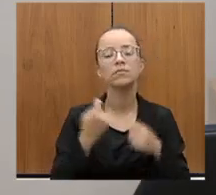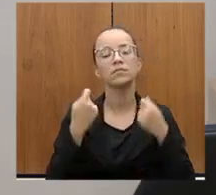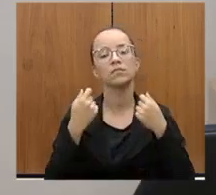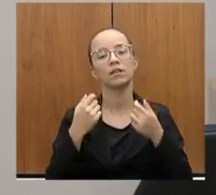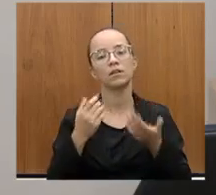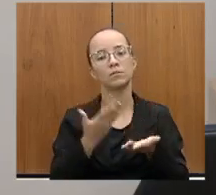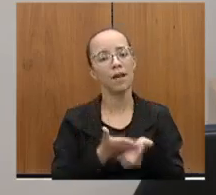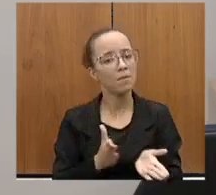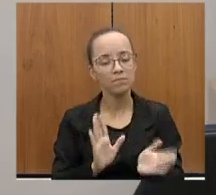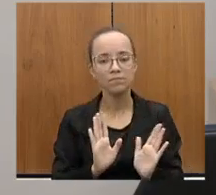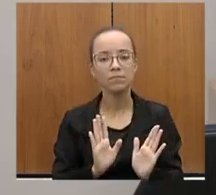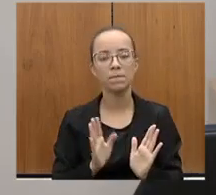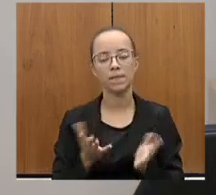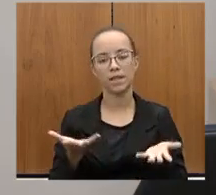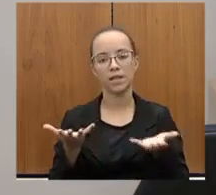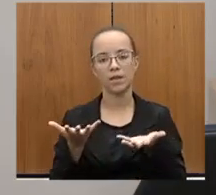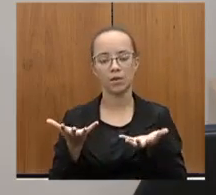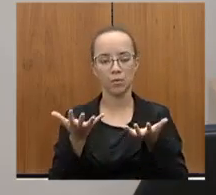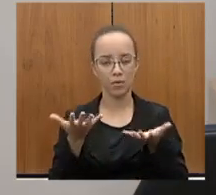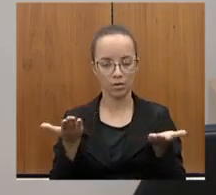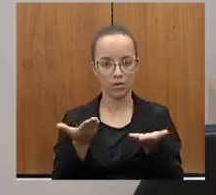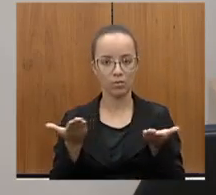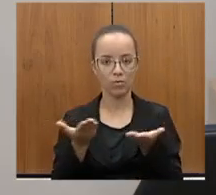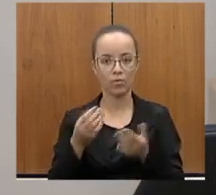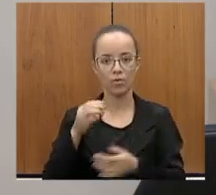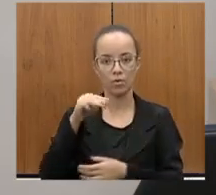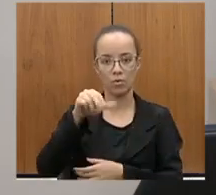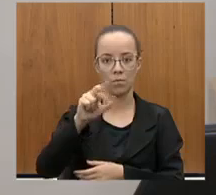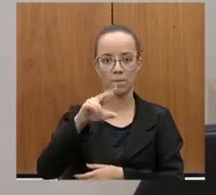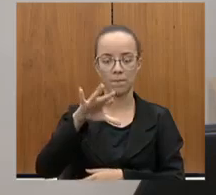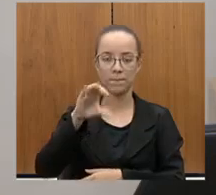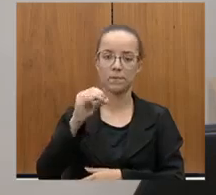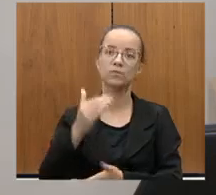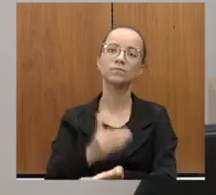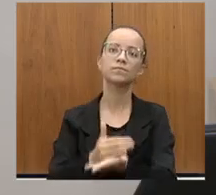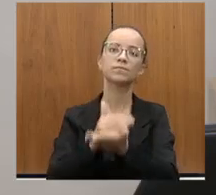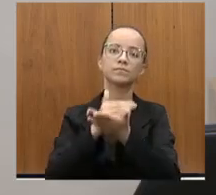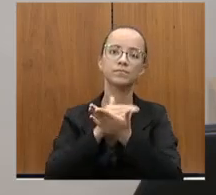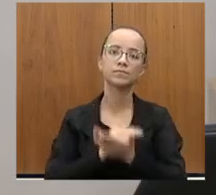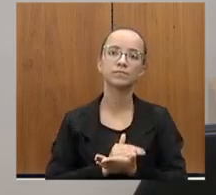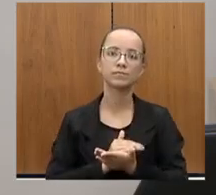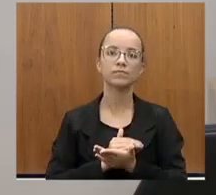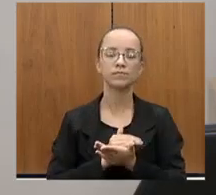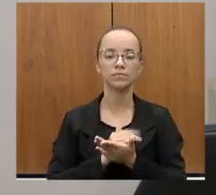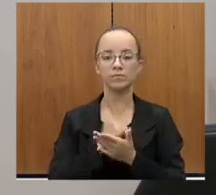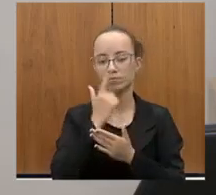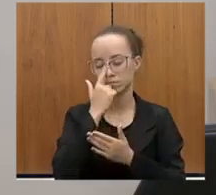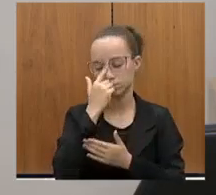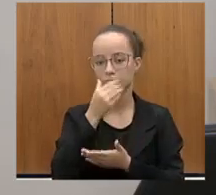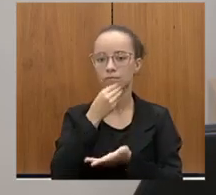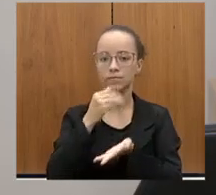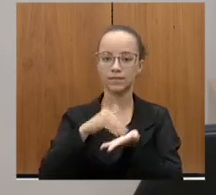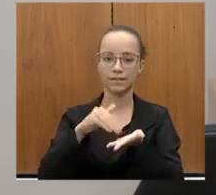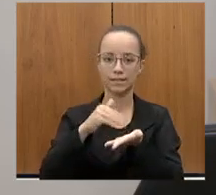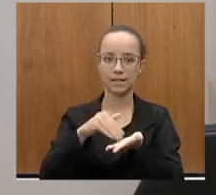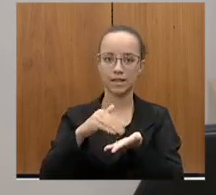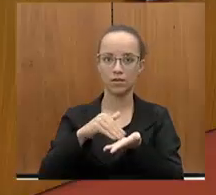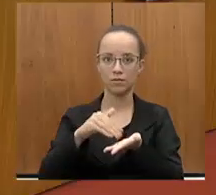desastroso, estou passando as mãos aqui, o Márcio me ajudou, estou passando as mãos do secretário,